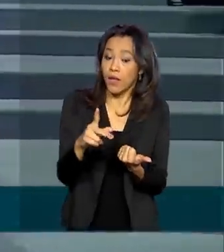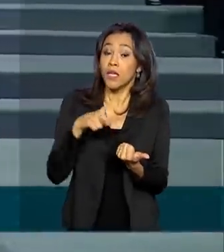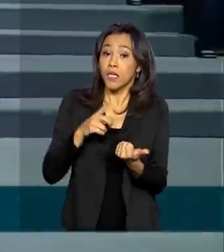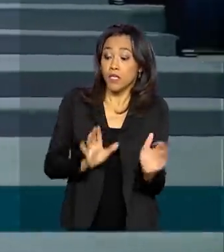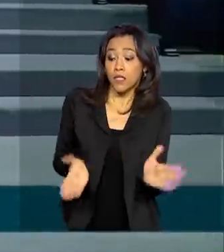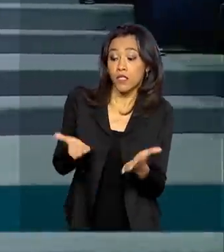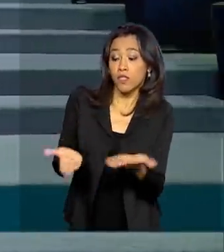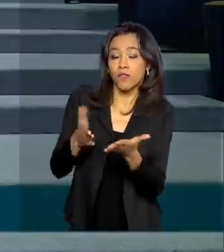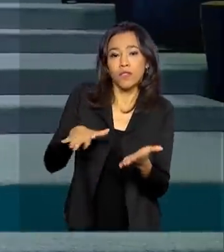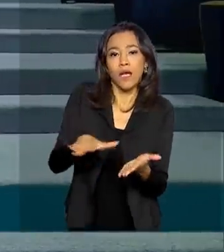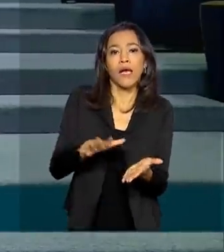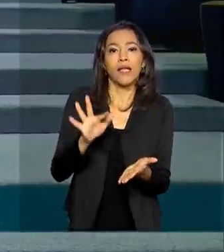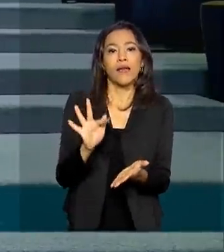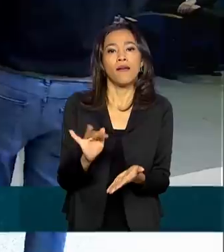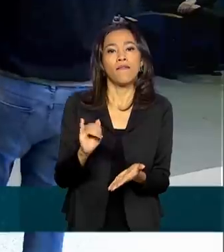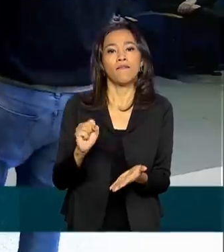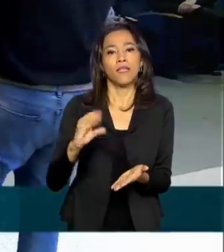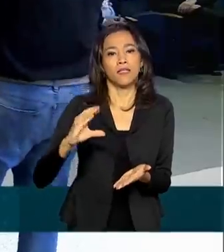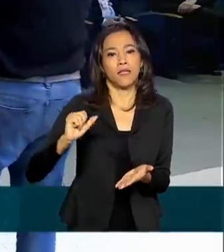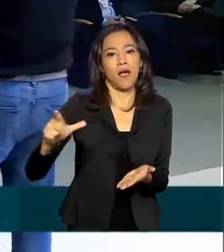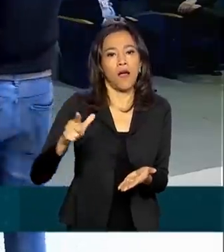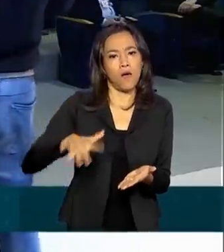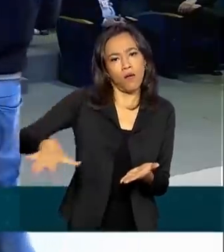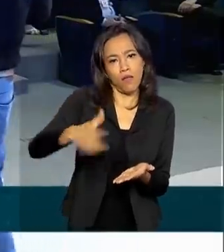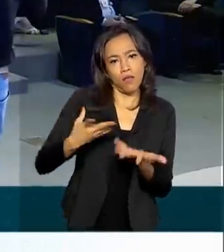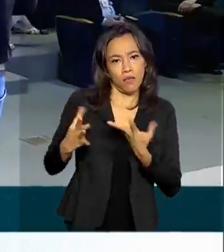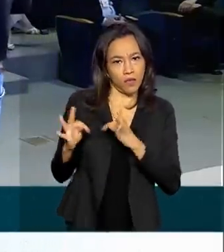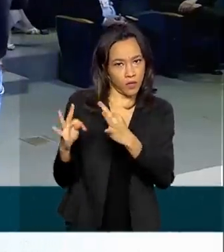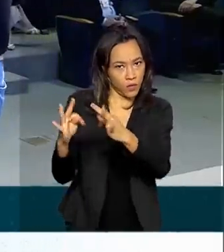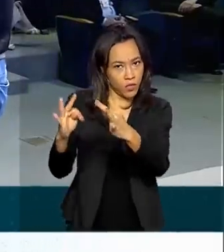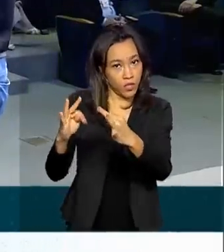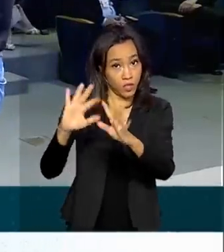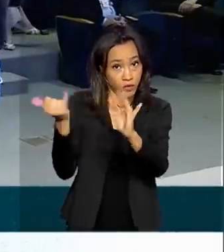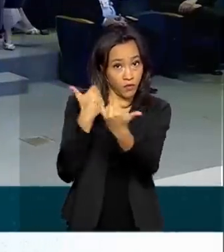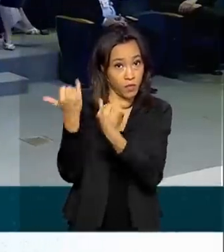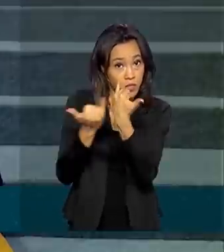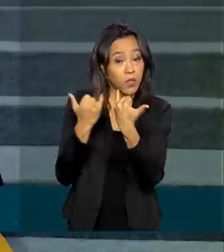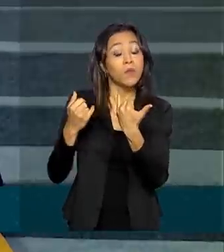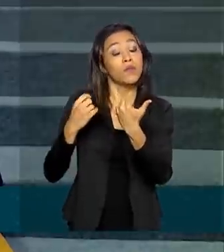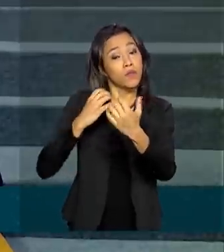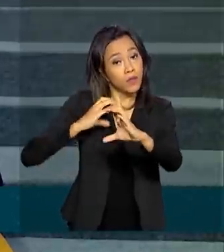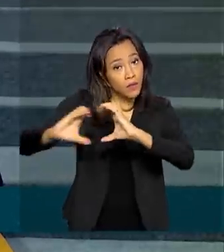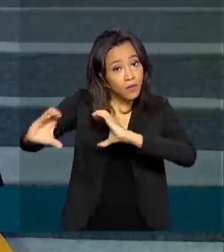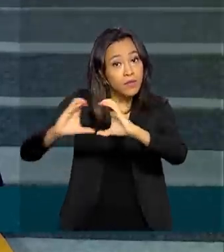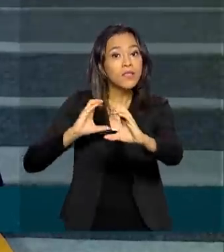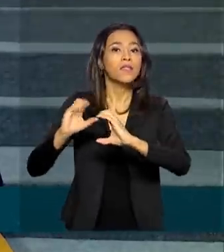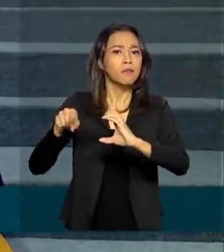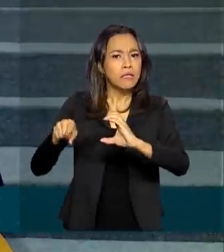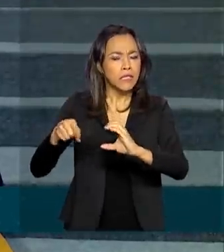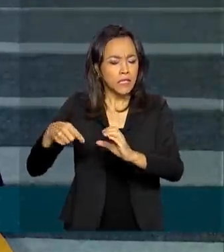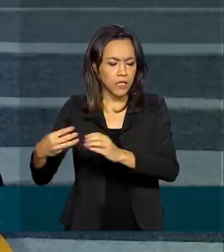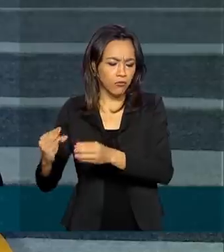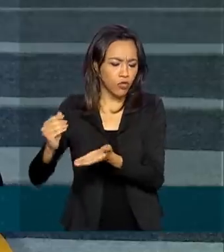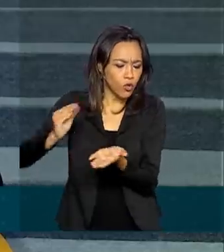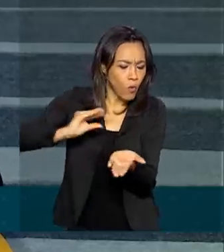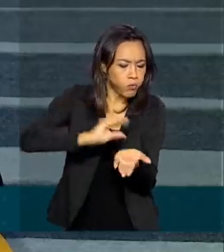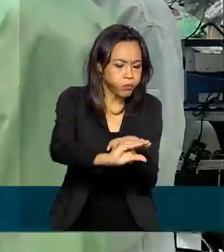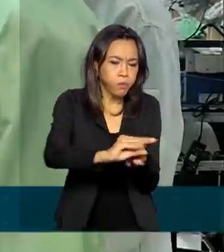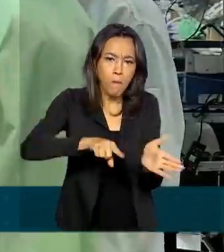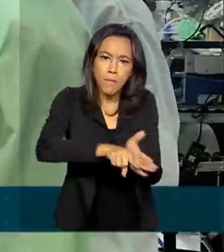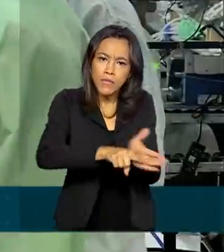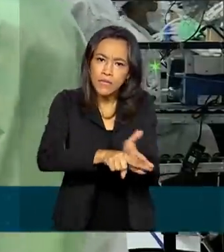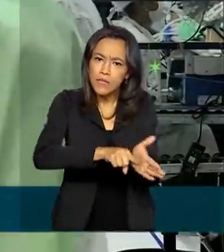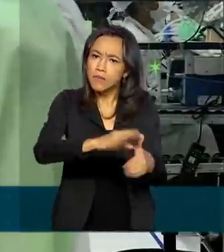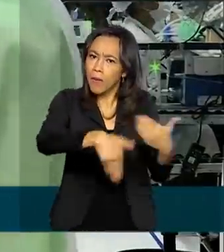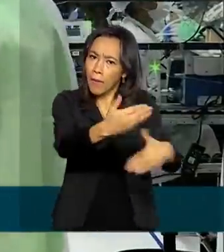incentivos fiscais para empresas do setor de tecnologia da informação e comunicação que invistam em pesquisa e desenvolvimento.